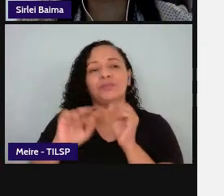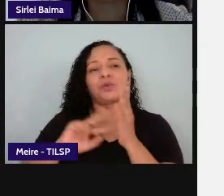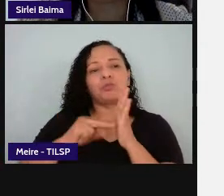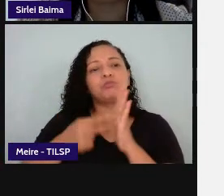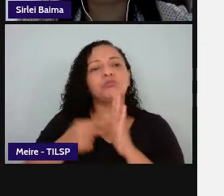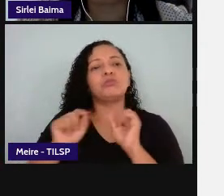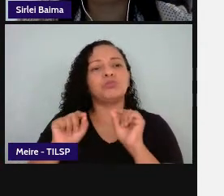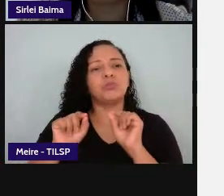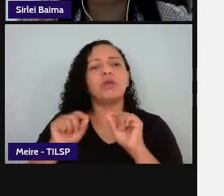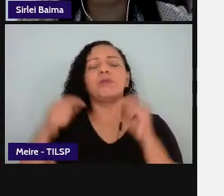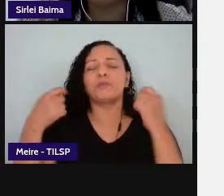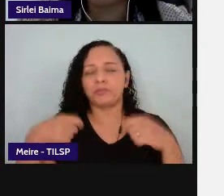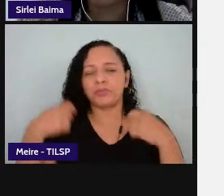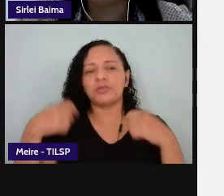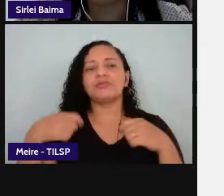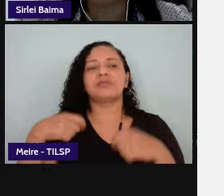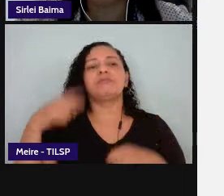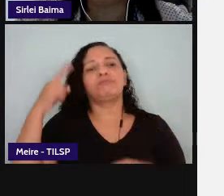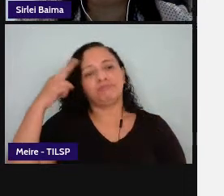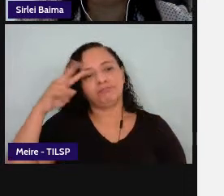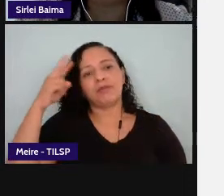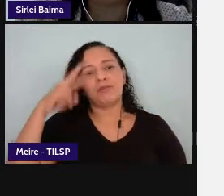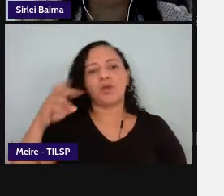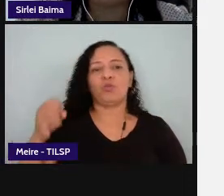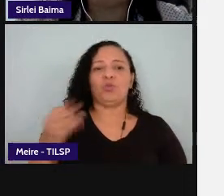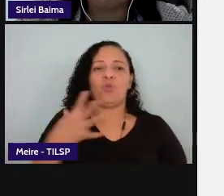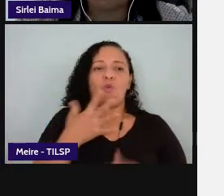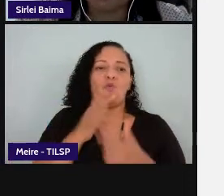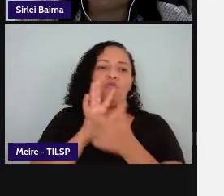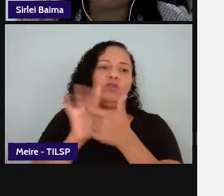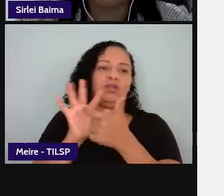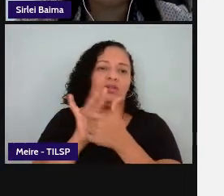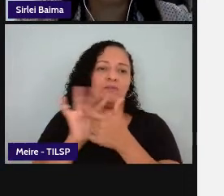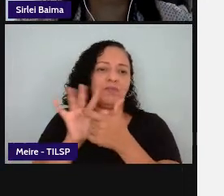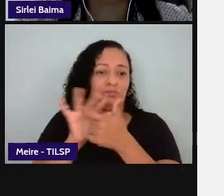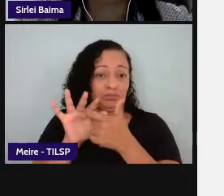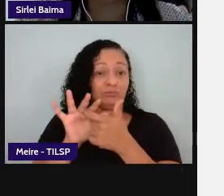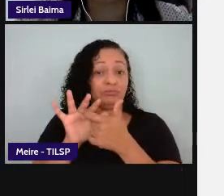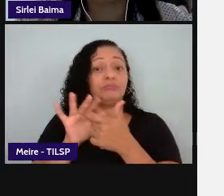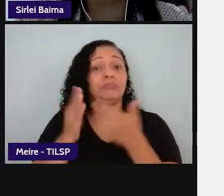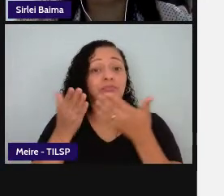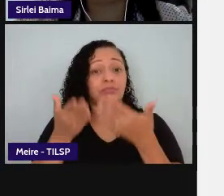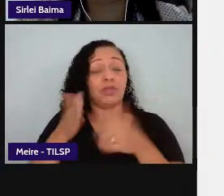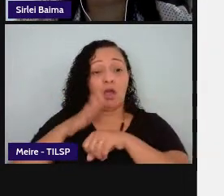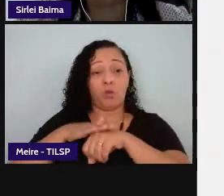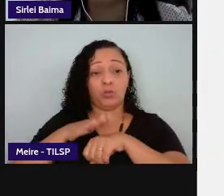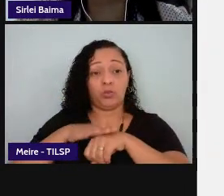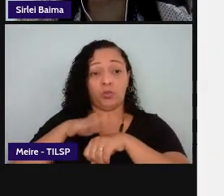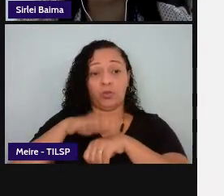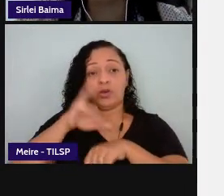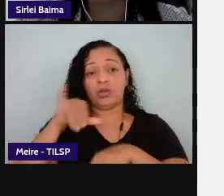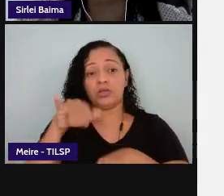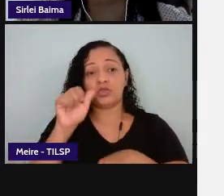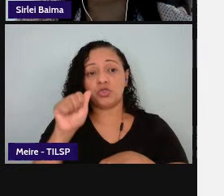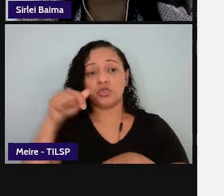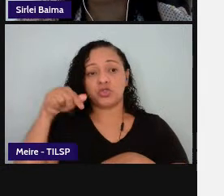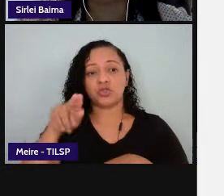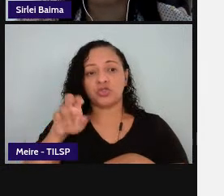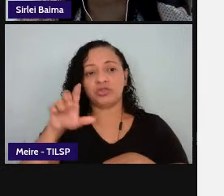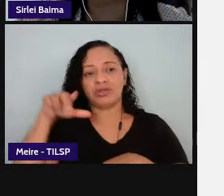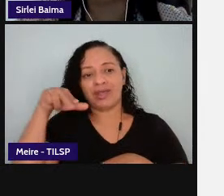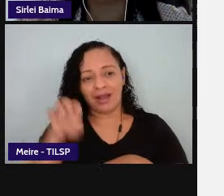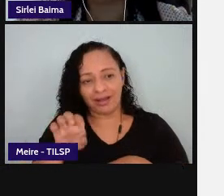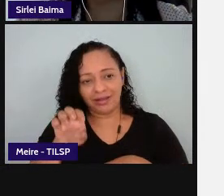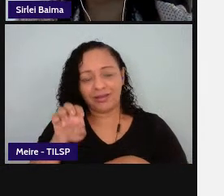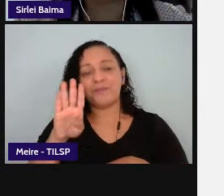questões dos novos letramentos então Jaqueline Barbosa ela vem definindo esses novos letramentos como uma nova tecnologia